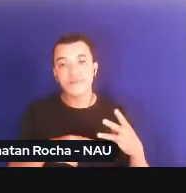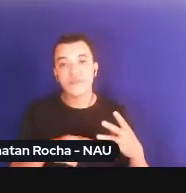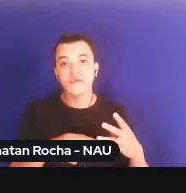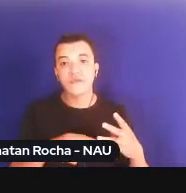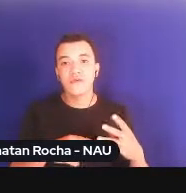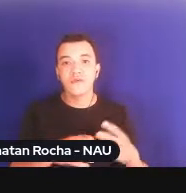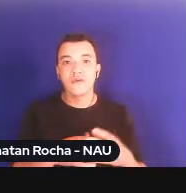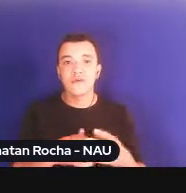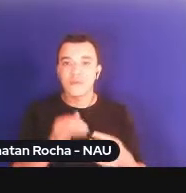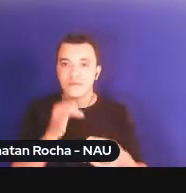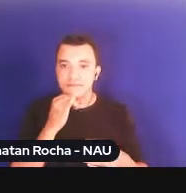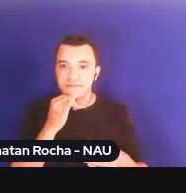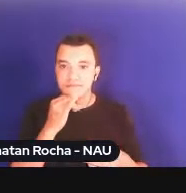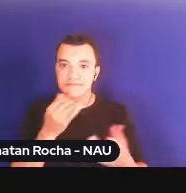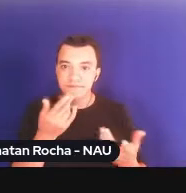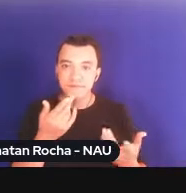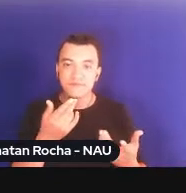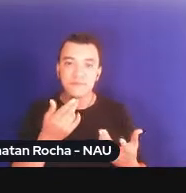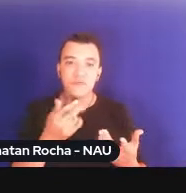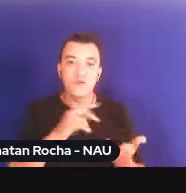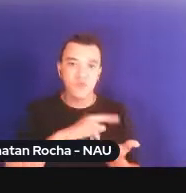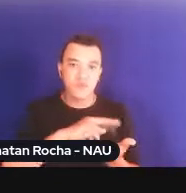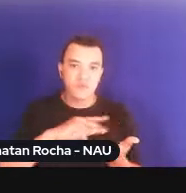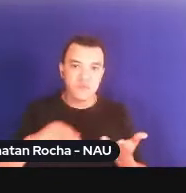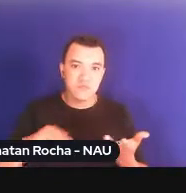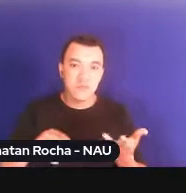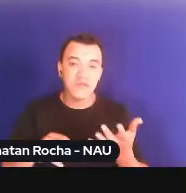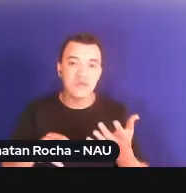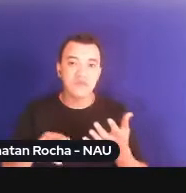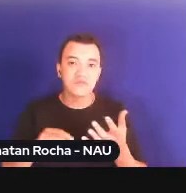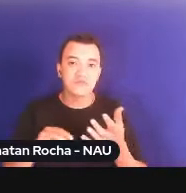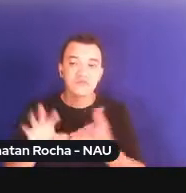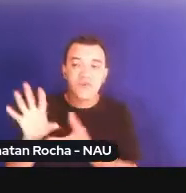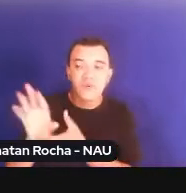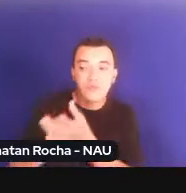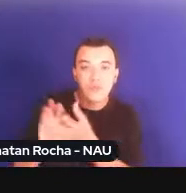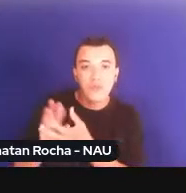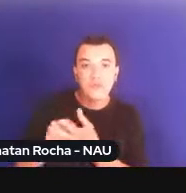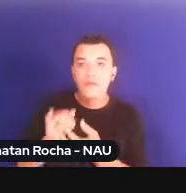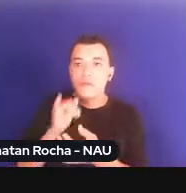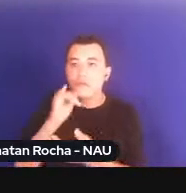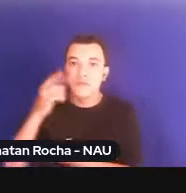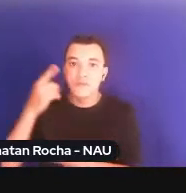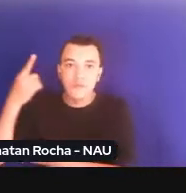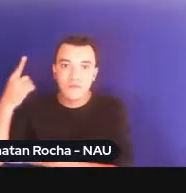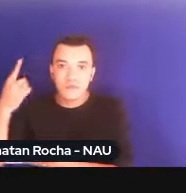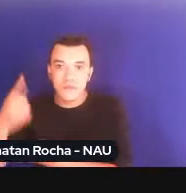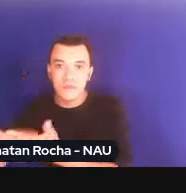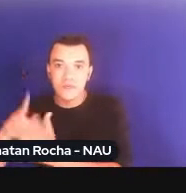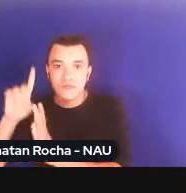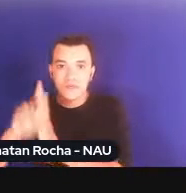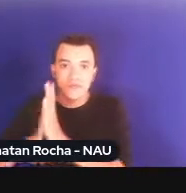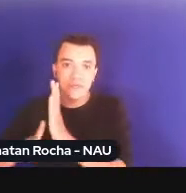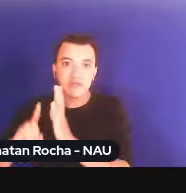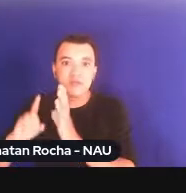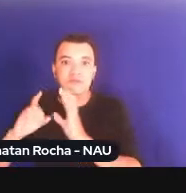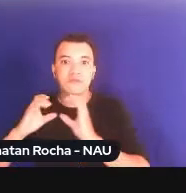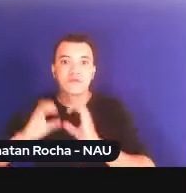fonte, entre eles o próprio Pacto Internacional sobre Direitos Civis e Políticos e o Pacto